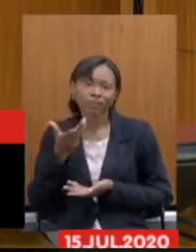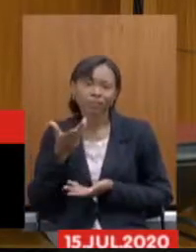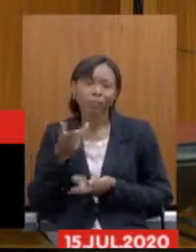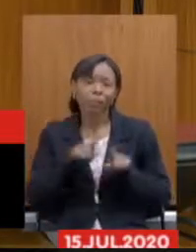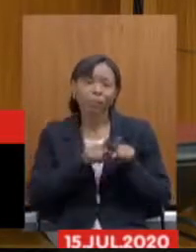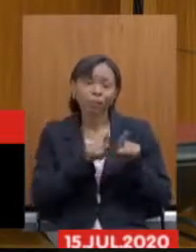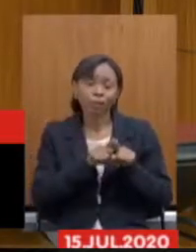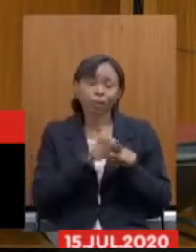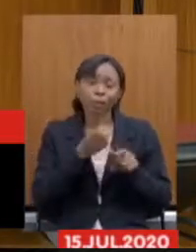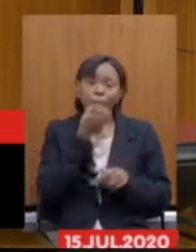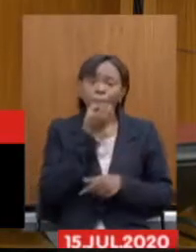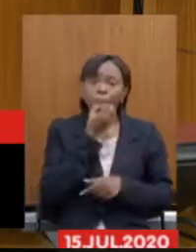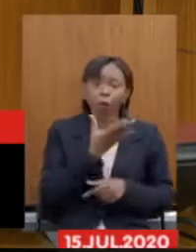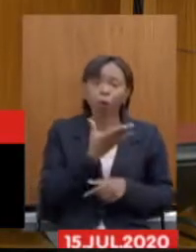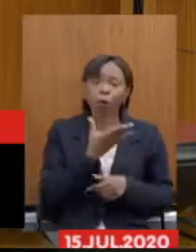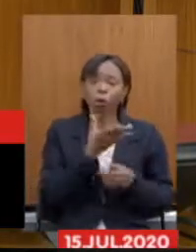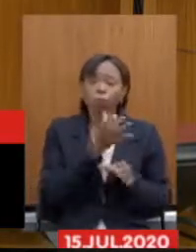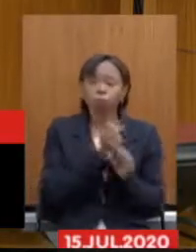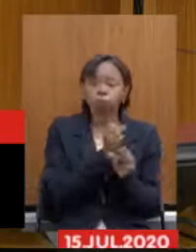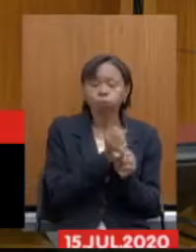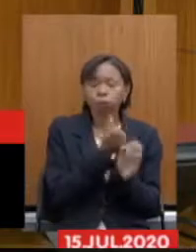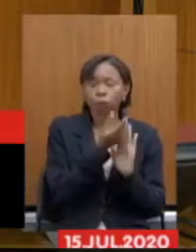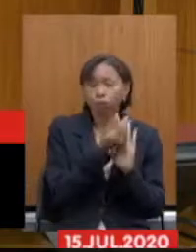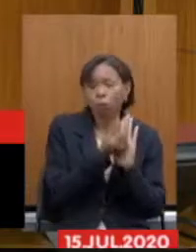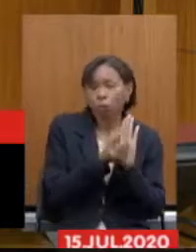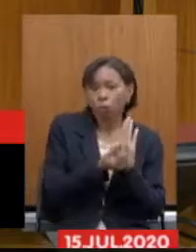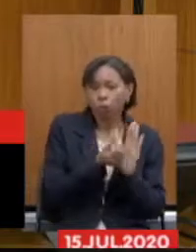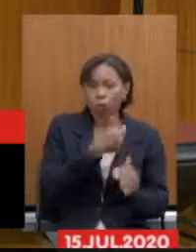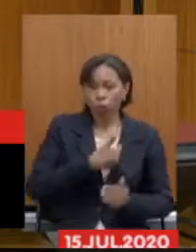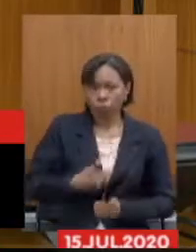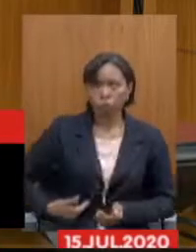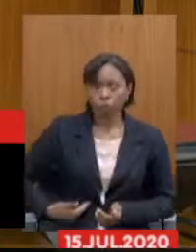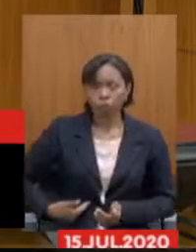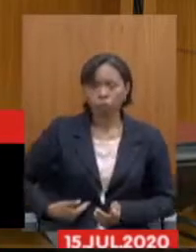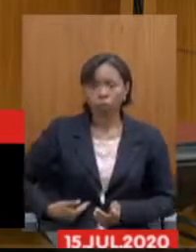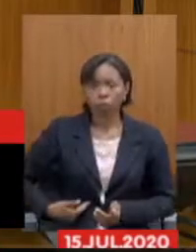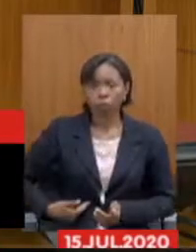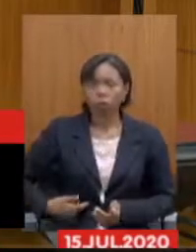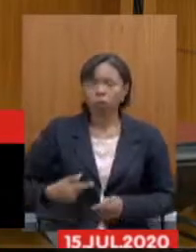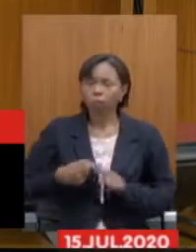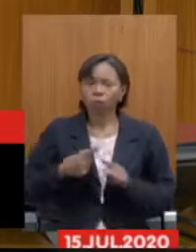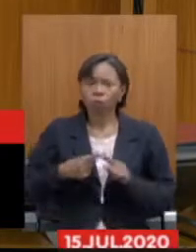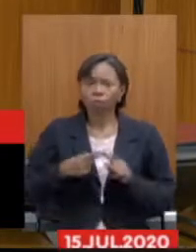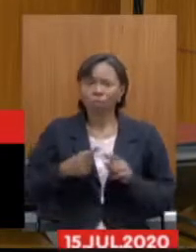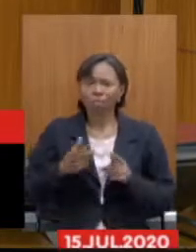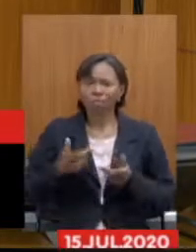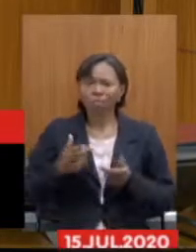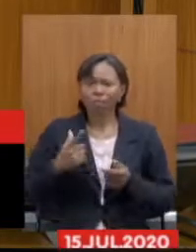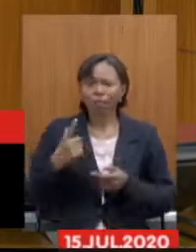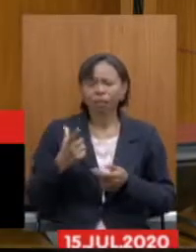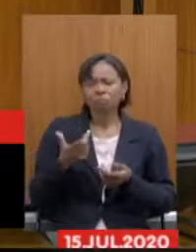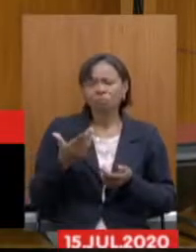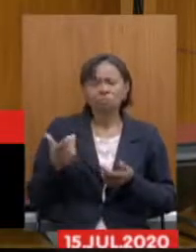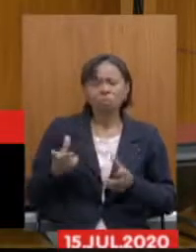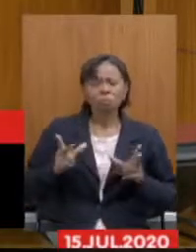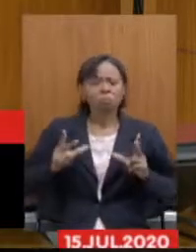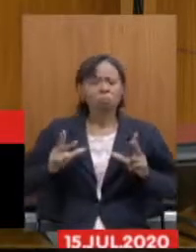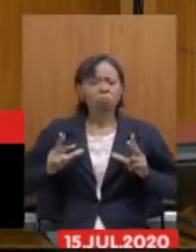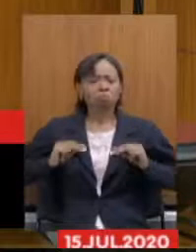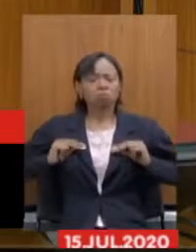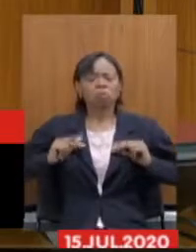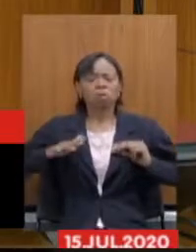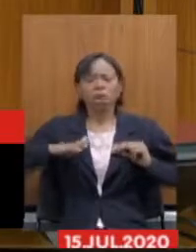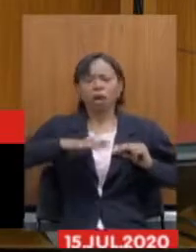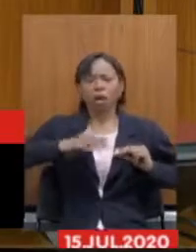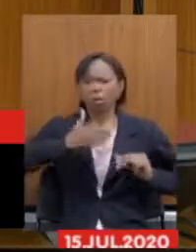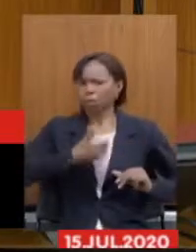satisfatório para o saneamento dos cofres públicos, lembrando que não há nenhum privilégio no que diz respeito ao setor público quando tratamos de